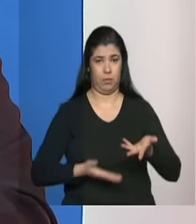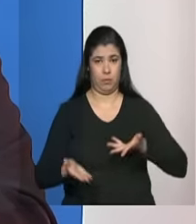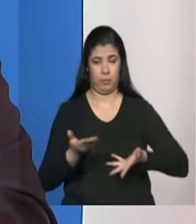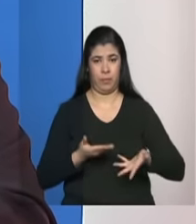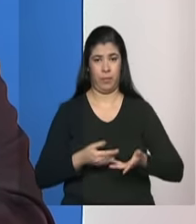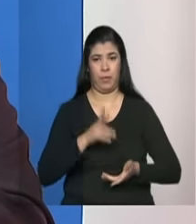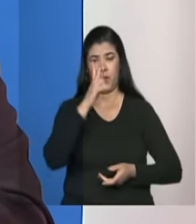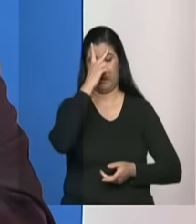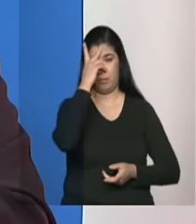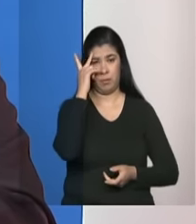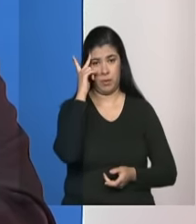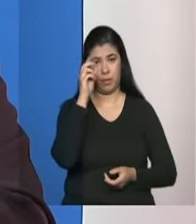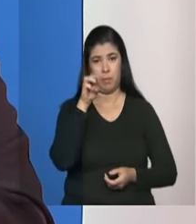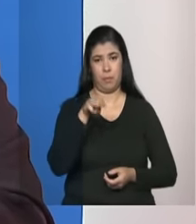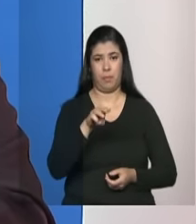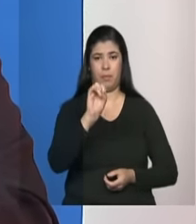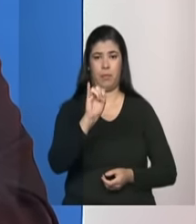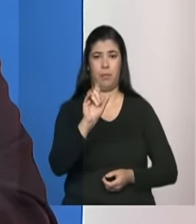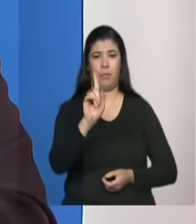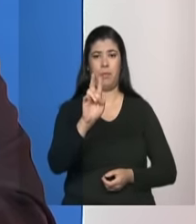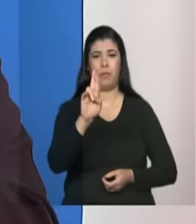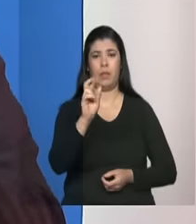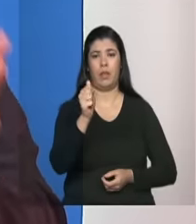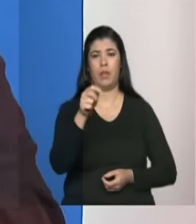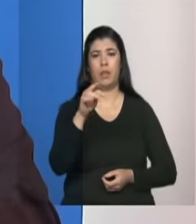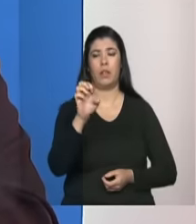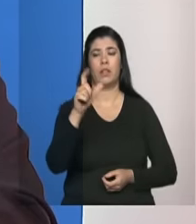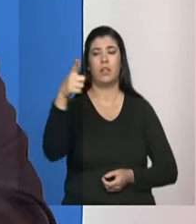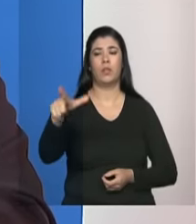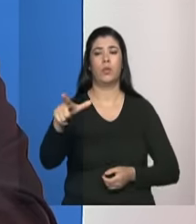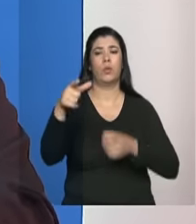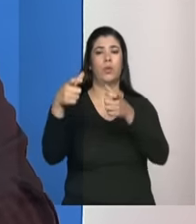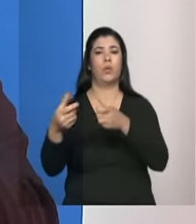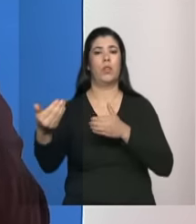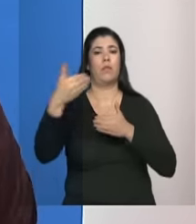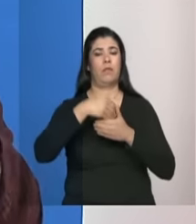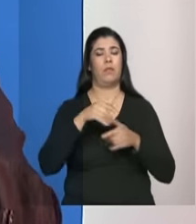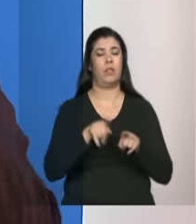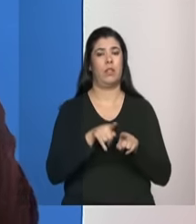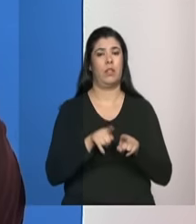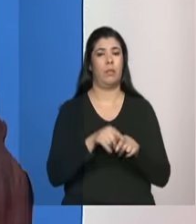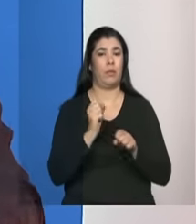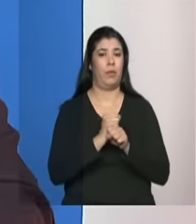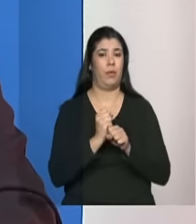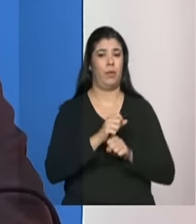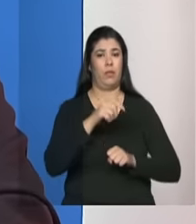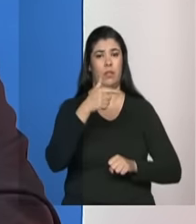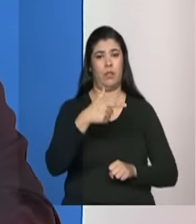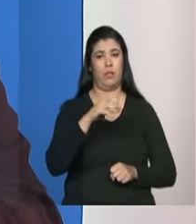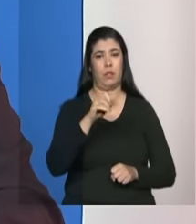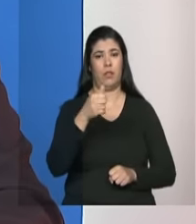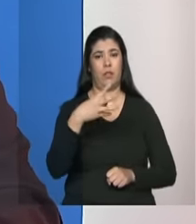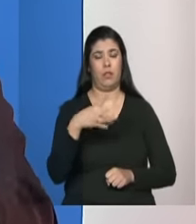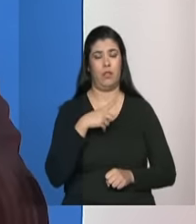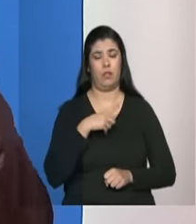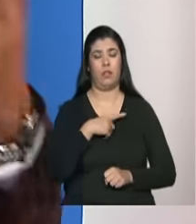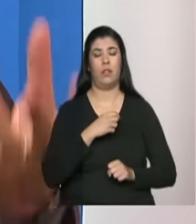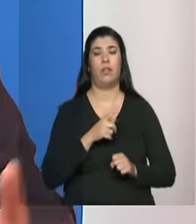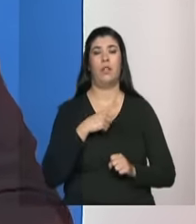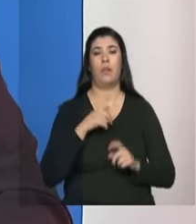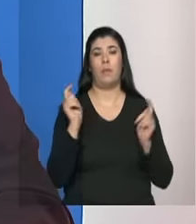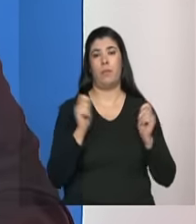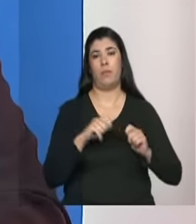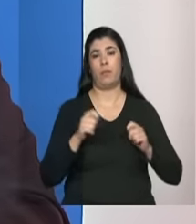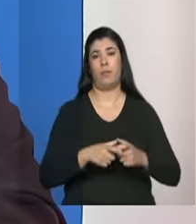migrante ele teve a possibilidade de ser acolhido em 2014 com essa possibilidade agora de implantação de serviços específicos